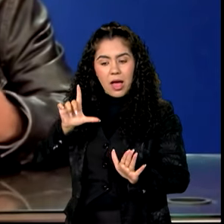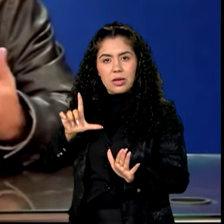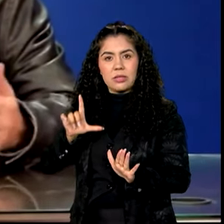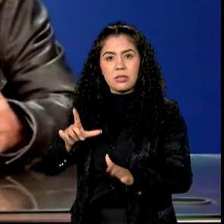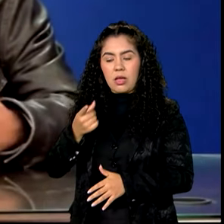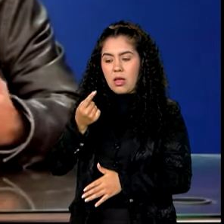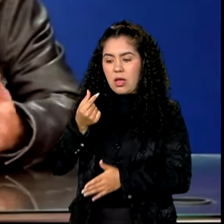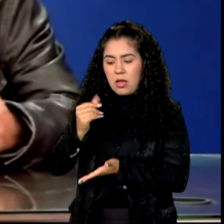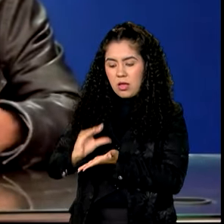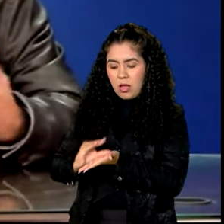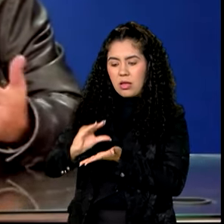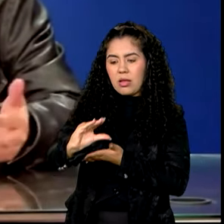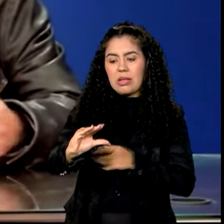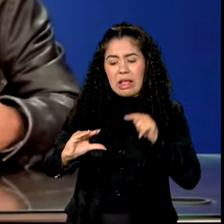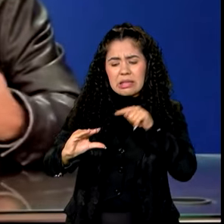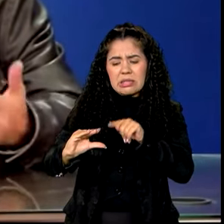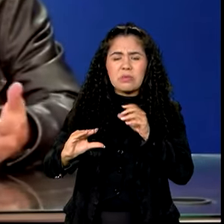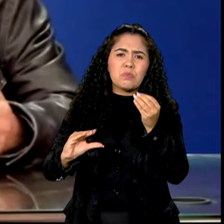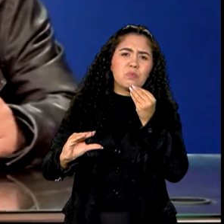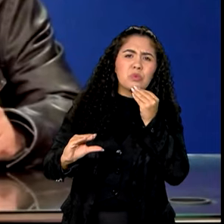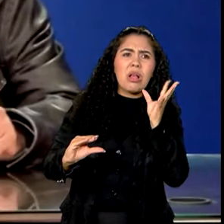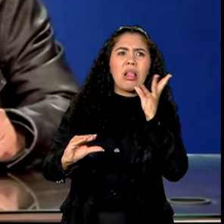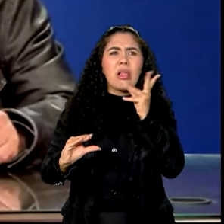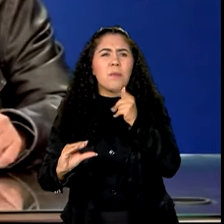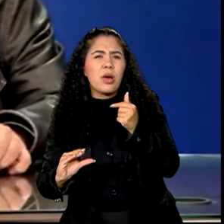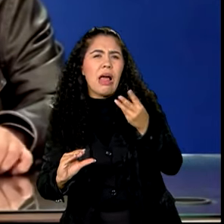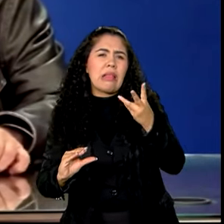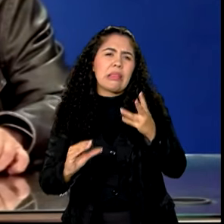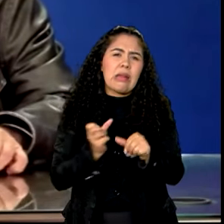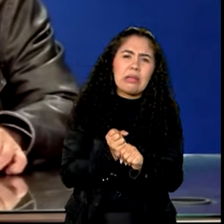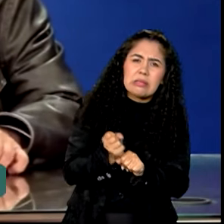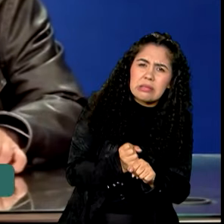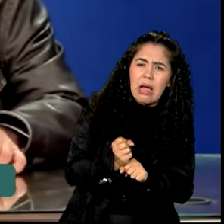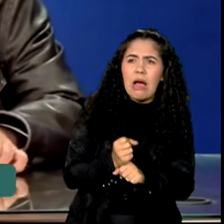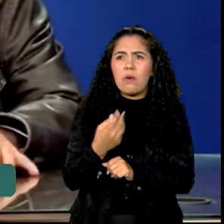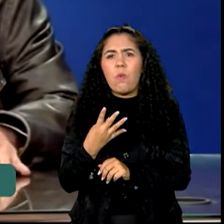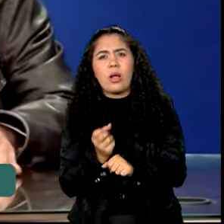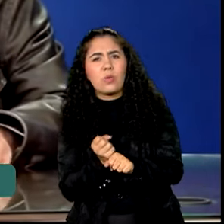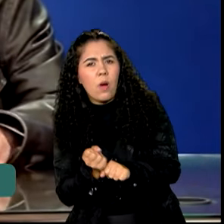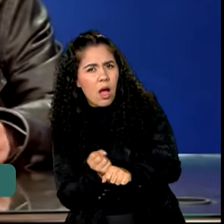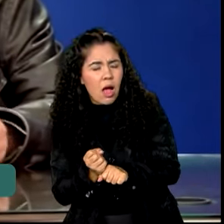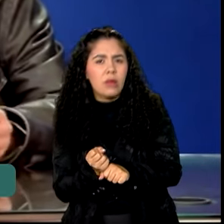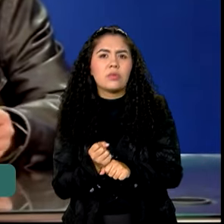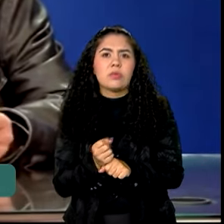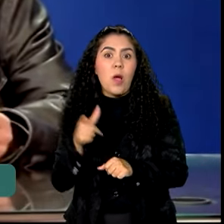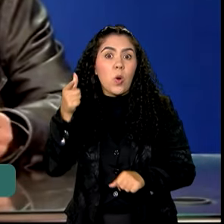O recurso poderia demorar aí três anos, quatro anos para as empresas que não virem ter acesso.